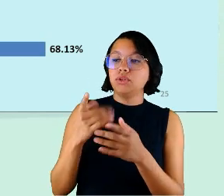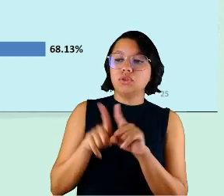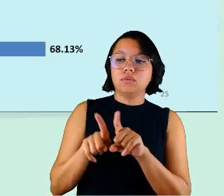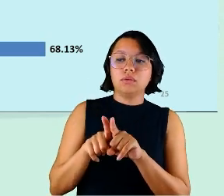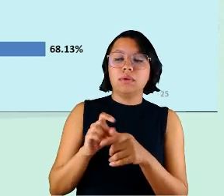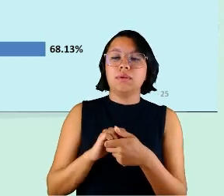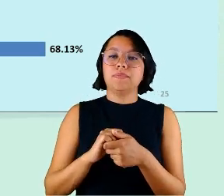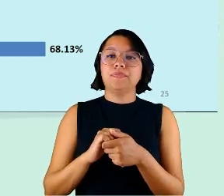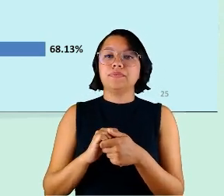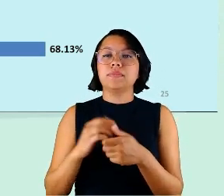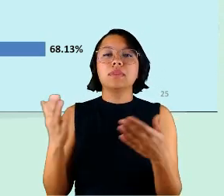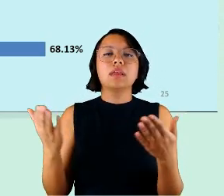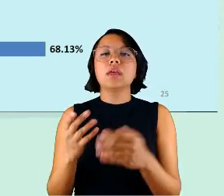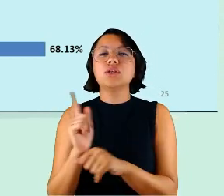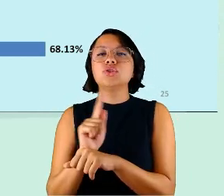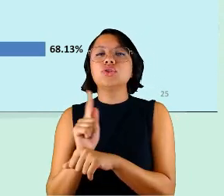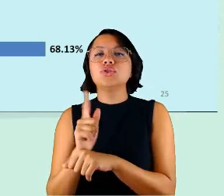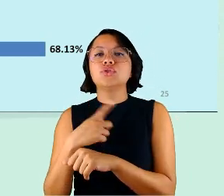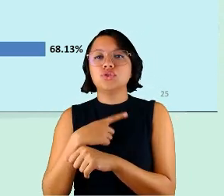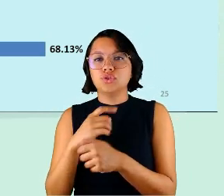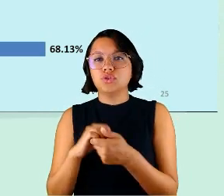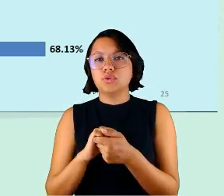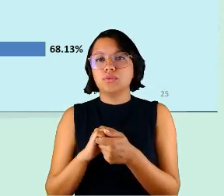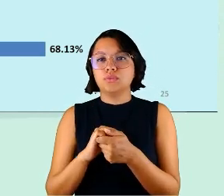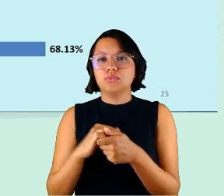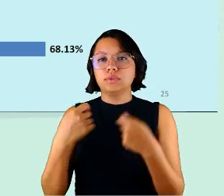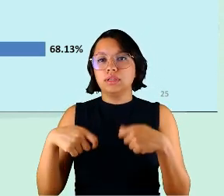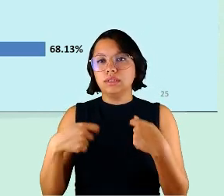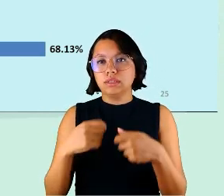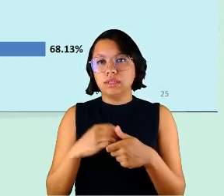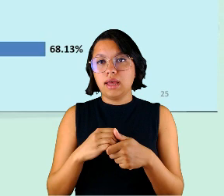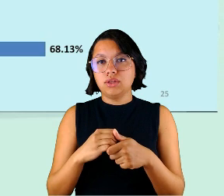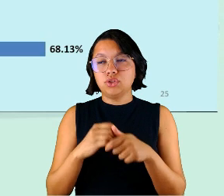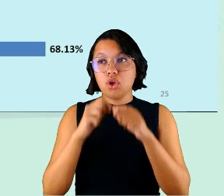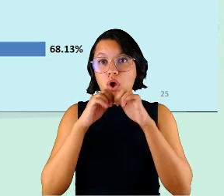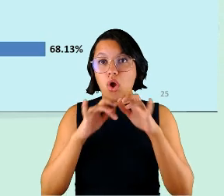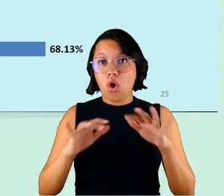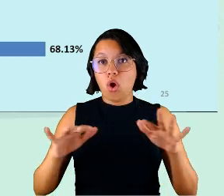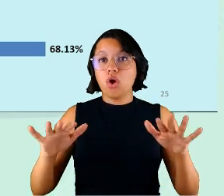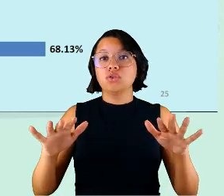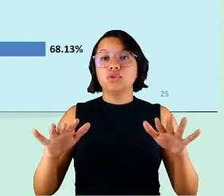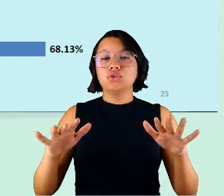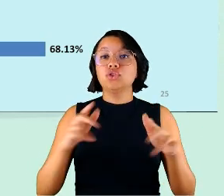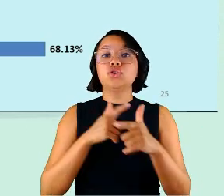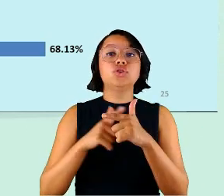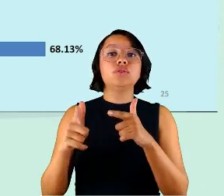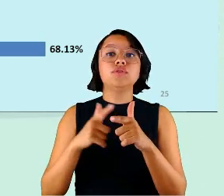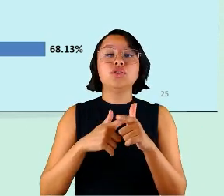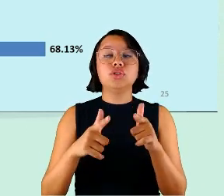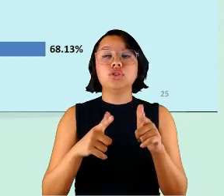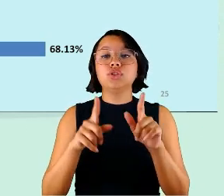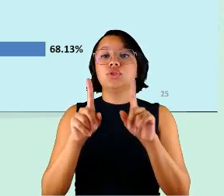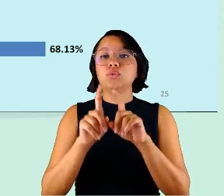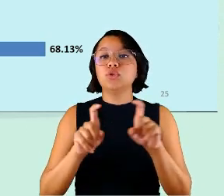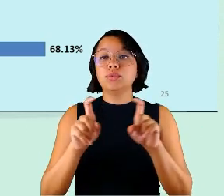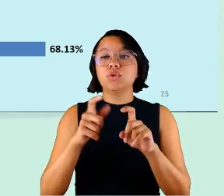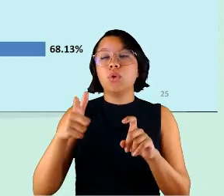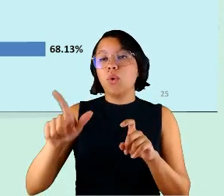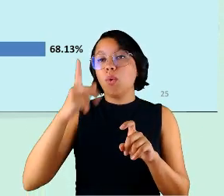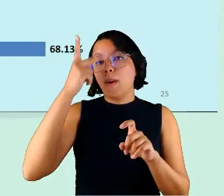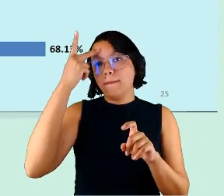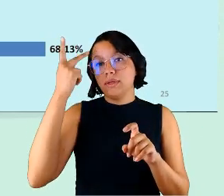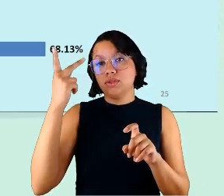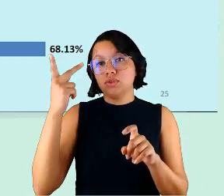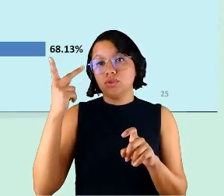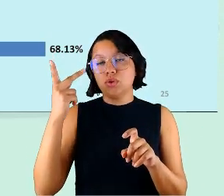se esses gestores tinham necessidade de compartilhar o computador com outras pessoas com homeschooling